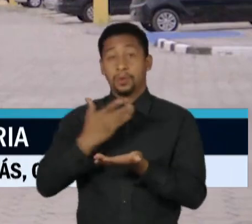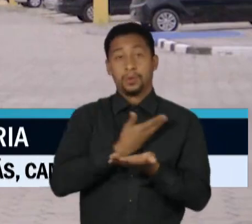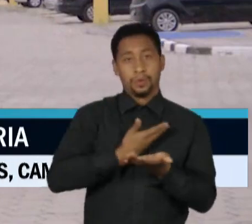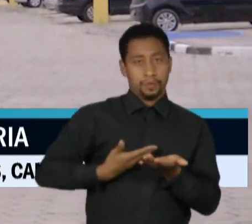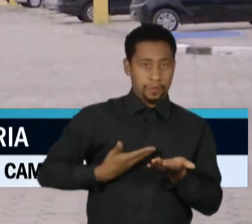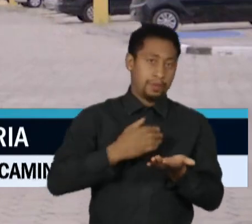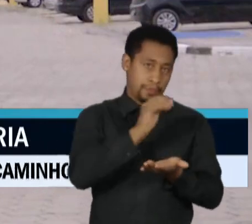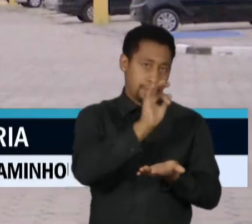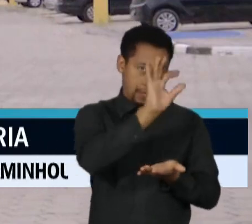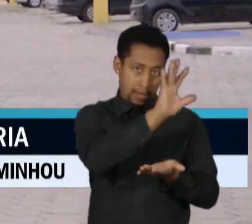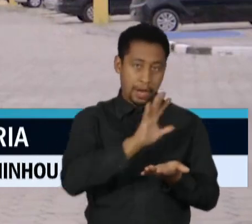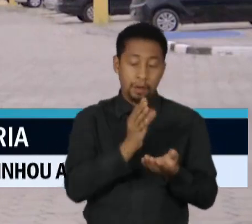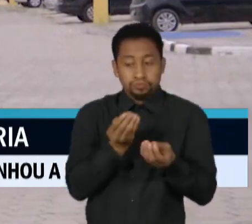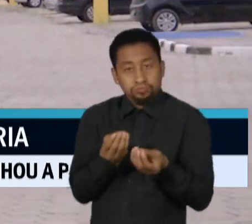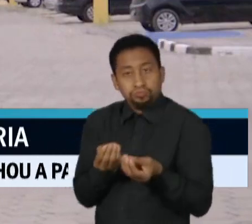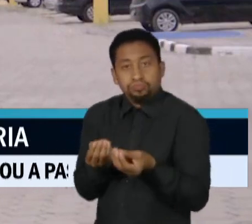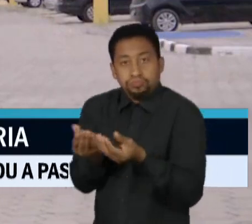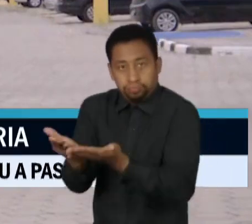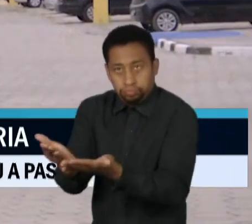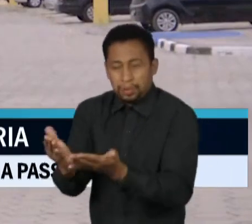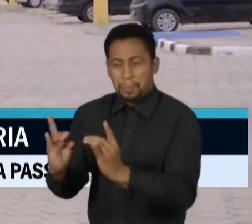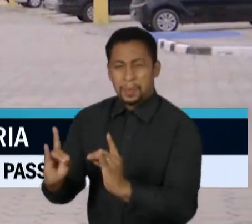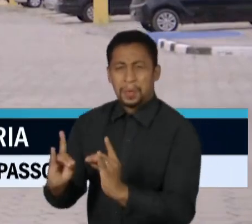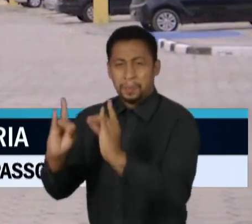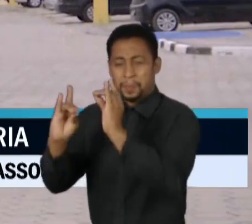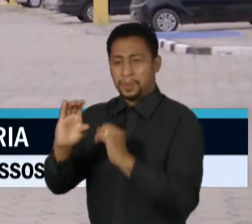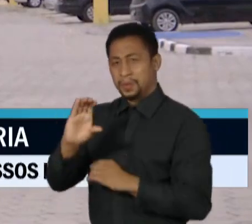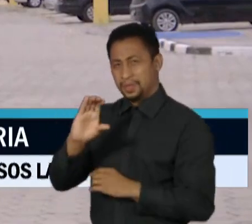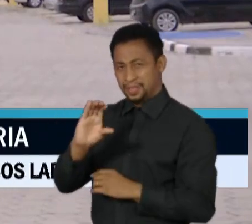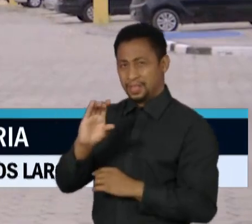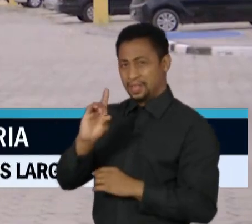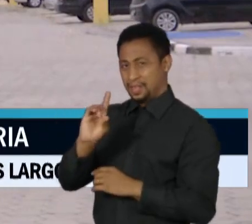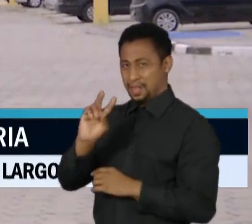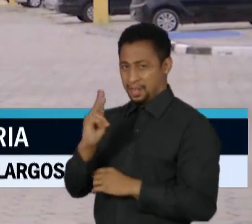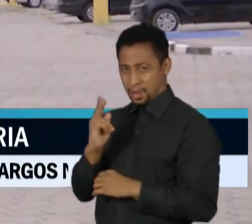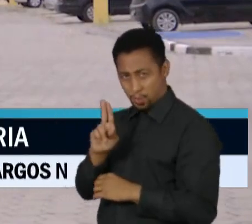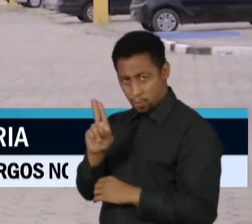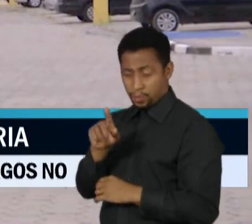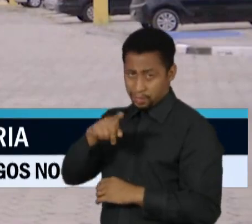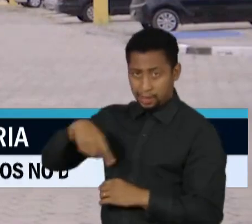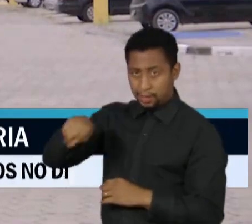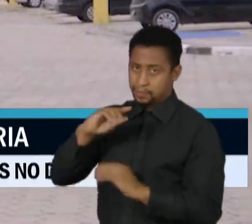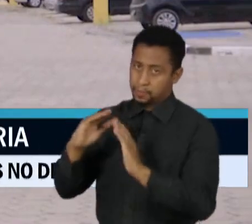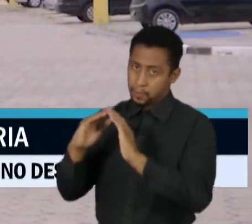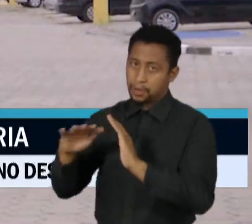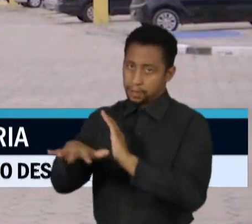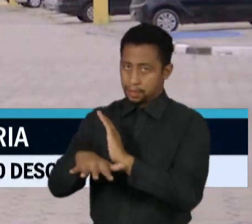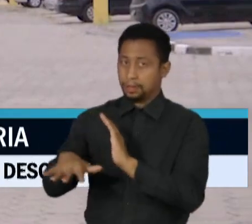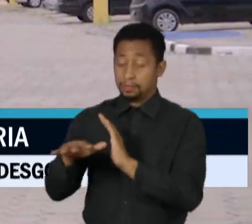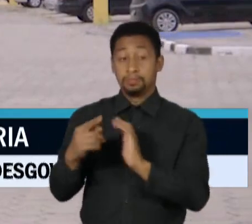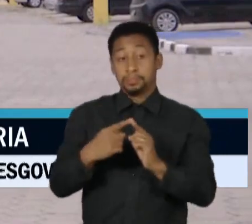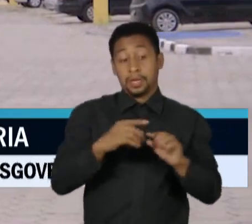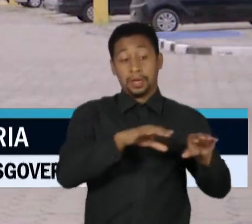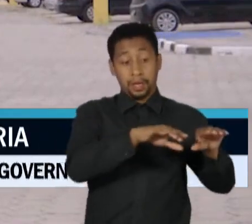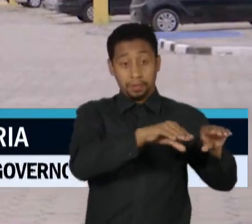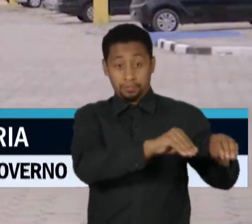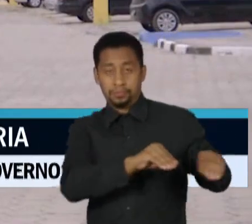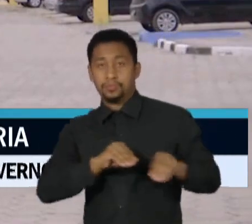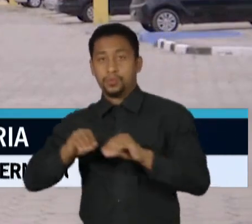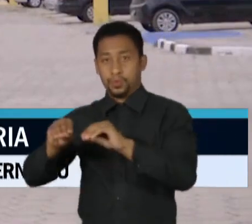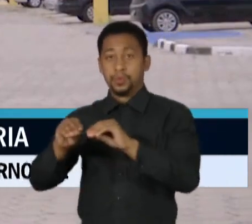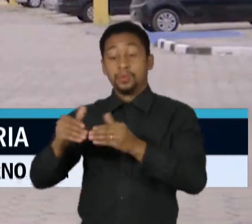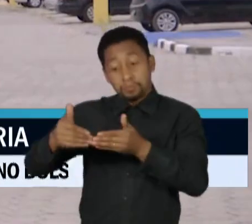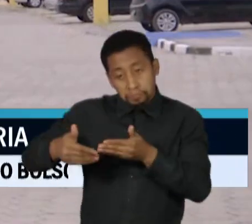300 unidades para pessoas que tiveram que deixar a vila sair. Até o final da semana, mais 70